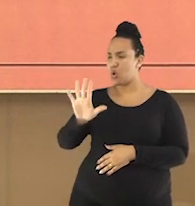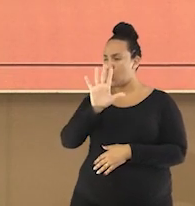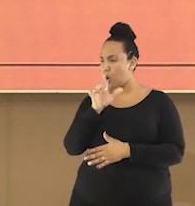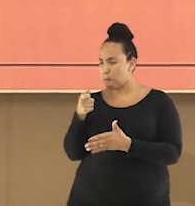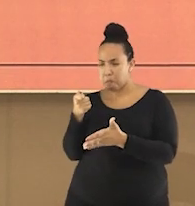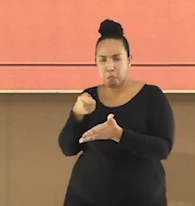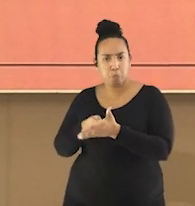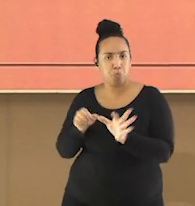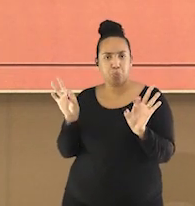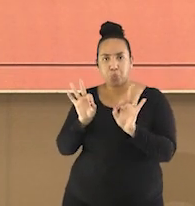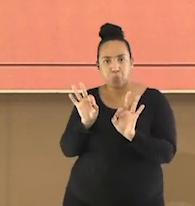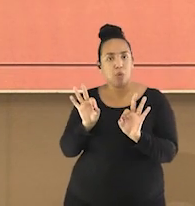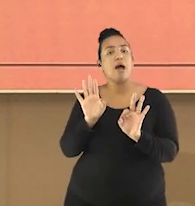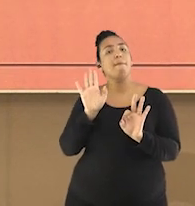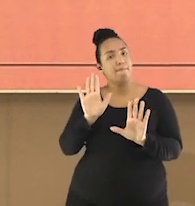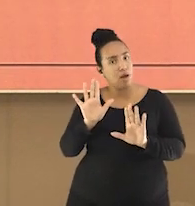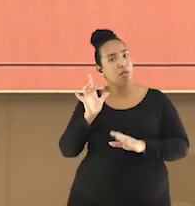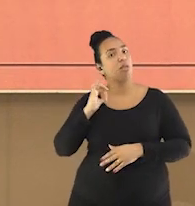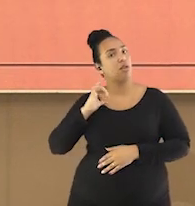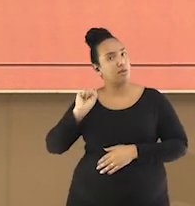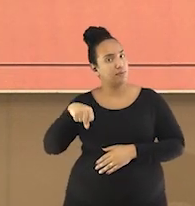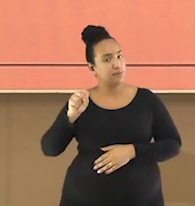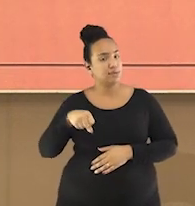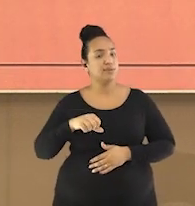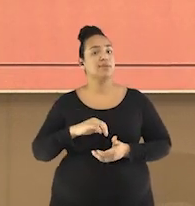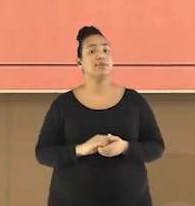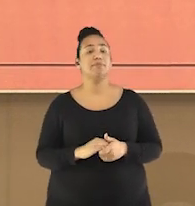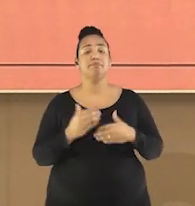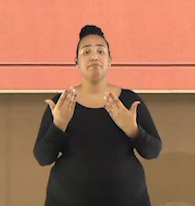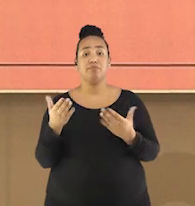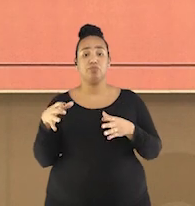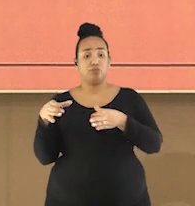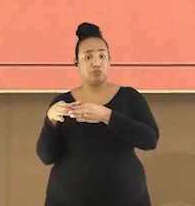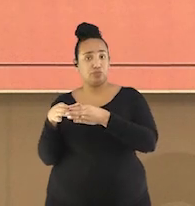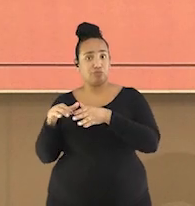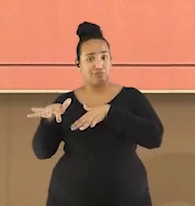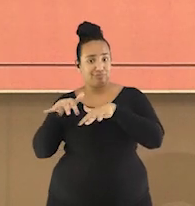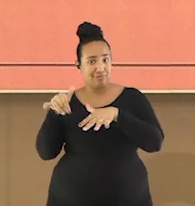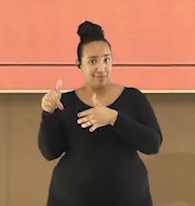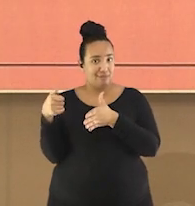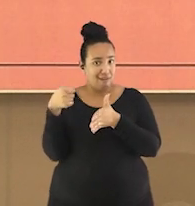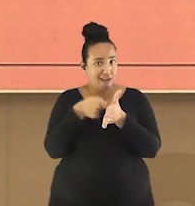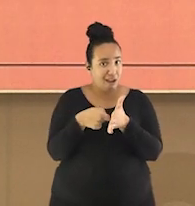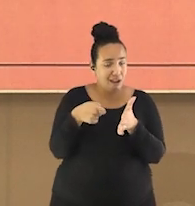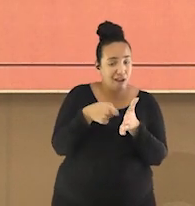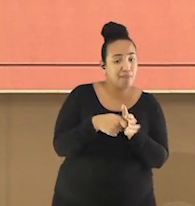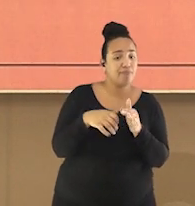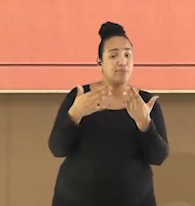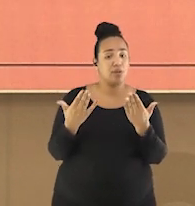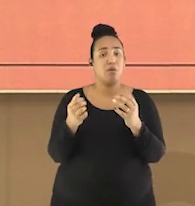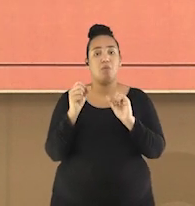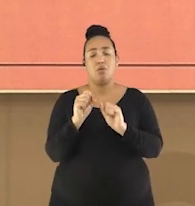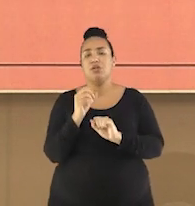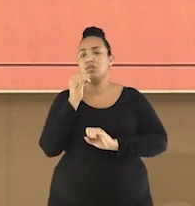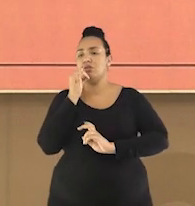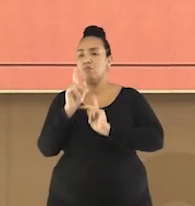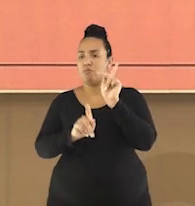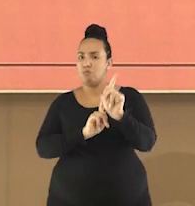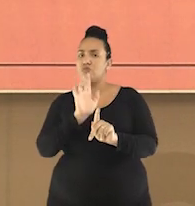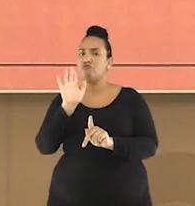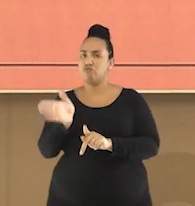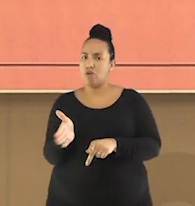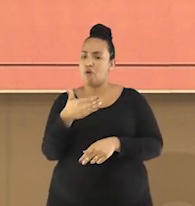o continente africano. Os movimentos de resistência foram organizados tanto por povos que possuíam um Estado organizado e